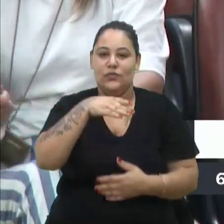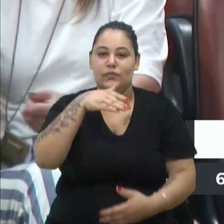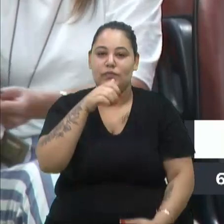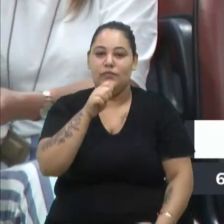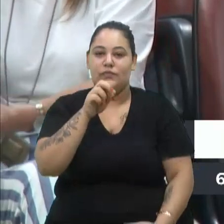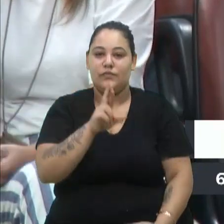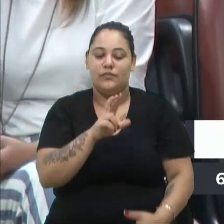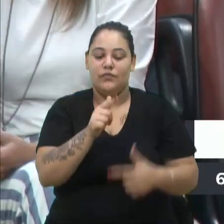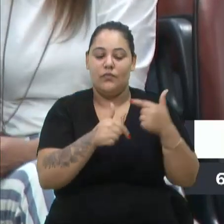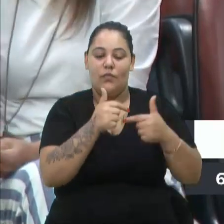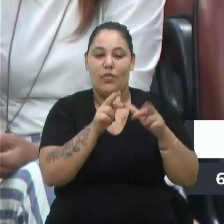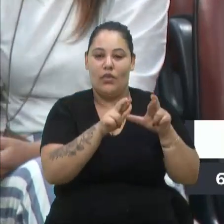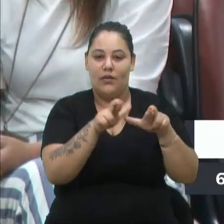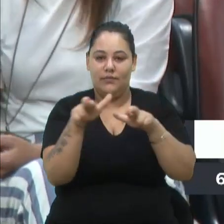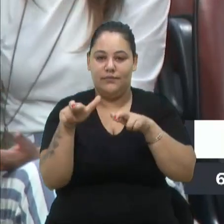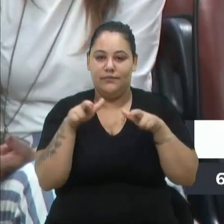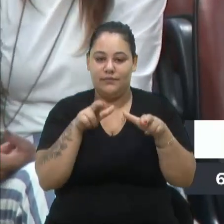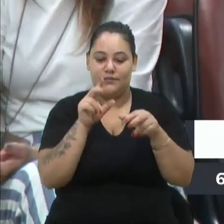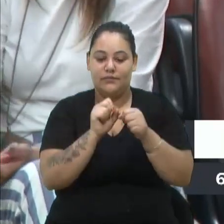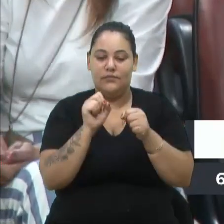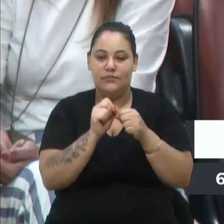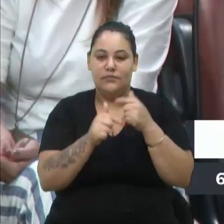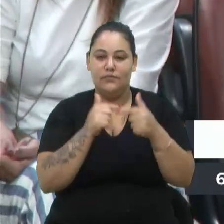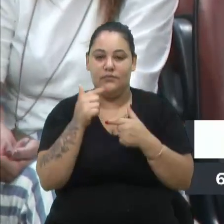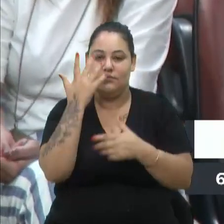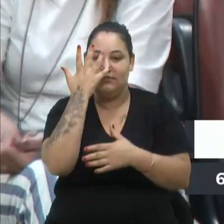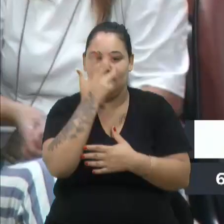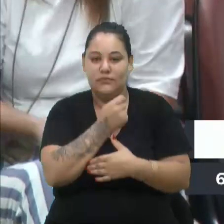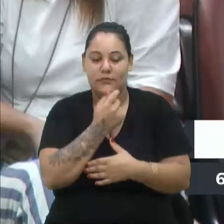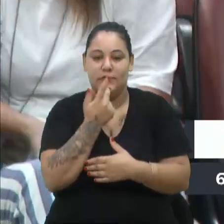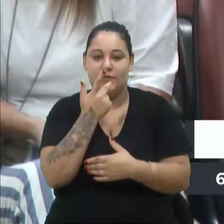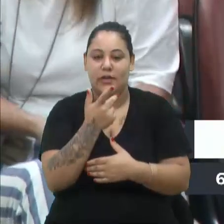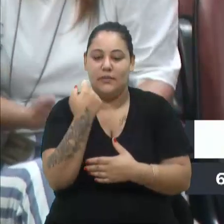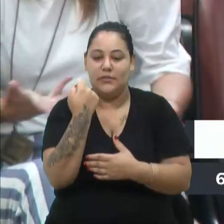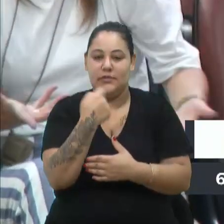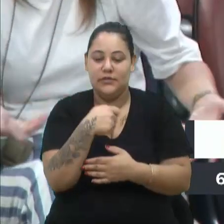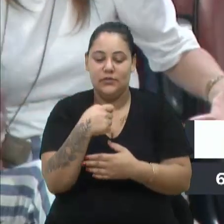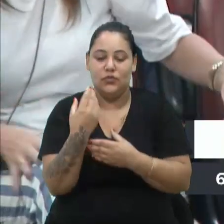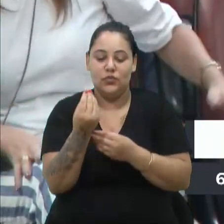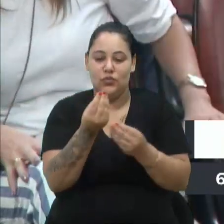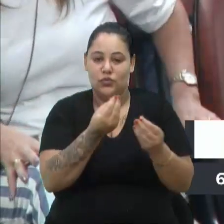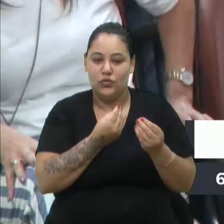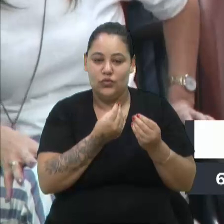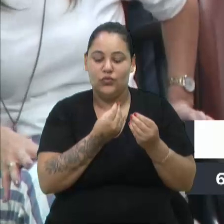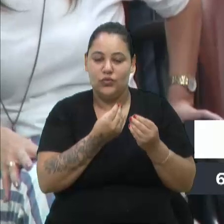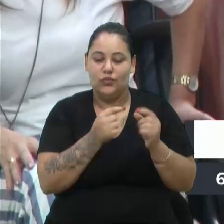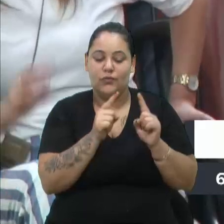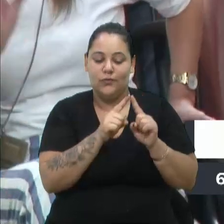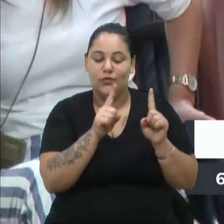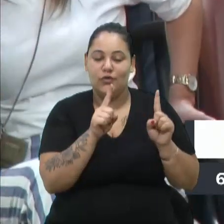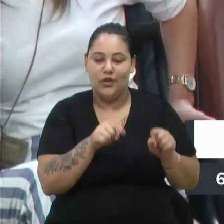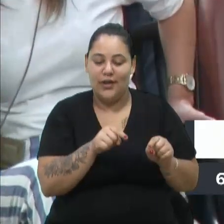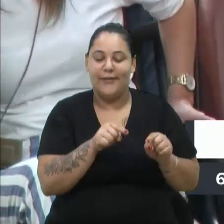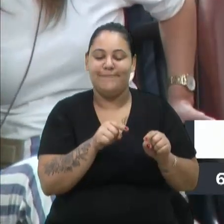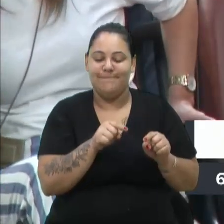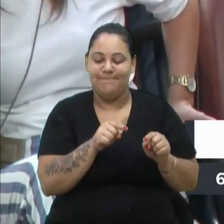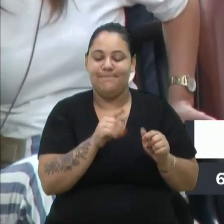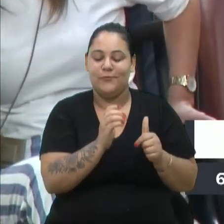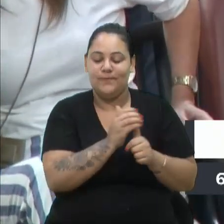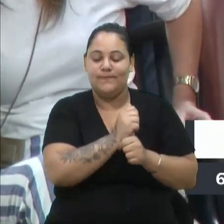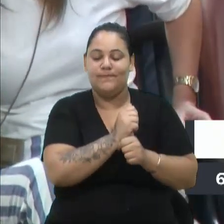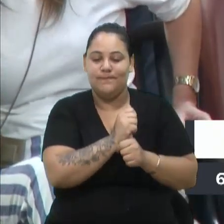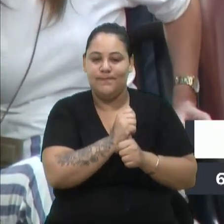trabalho muito bonito. E dizer que precisamos muito dos nossos conselheiros tutelares,